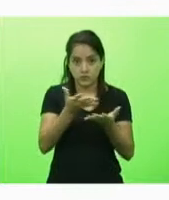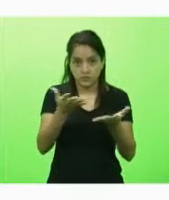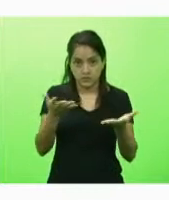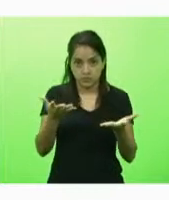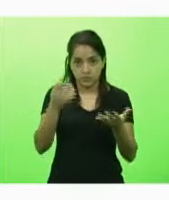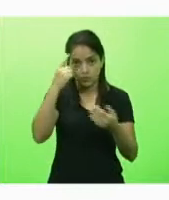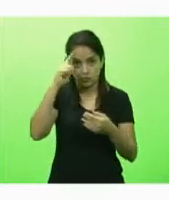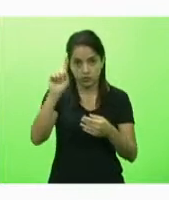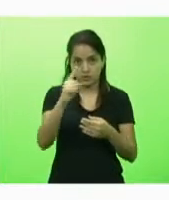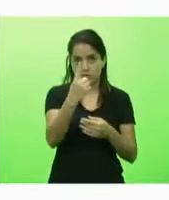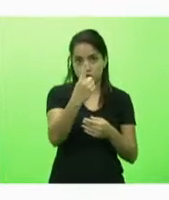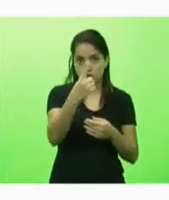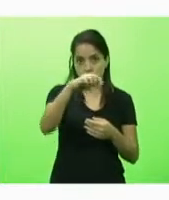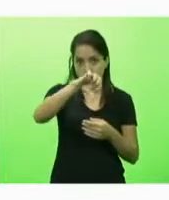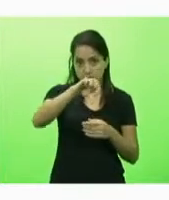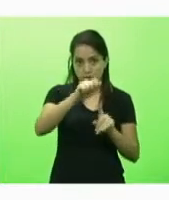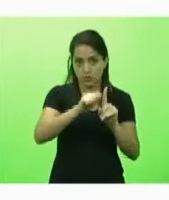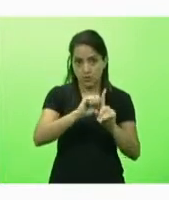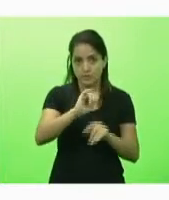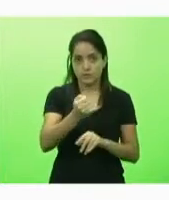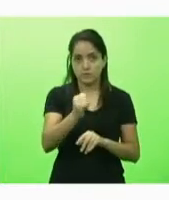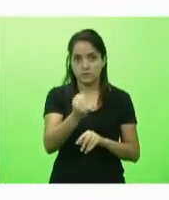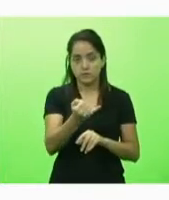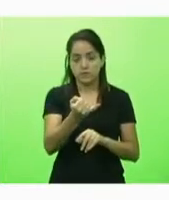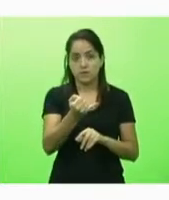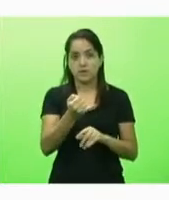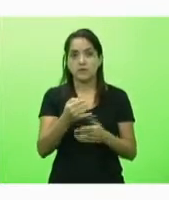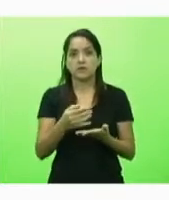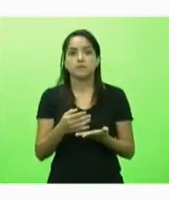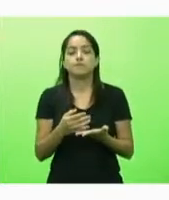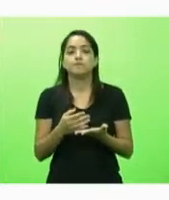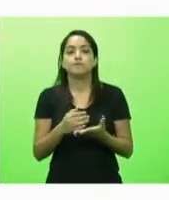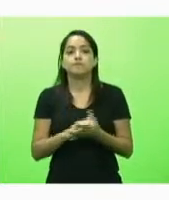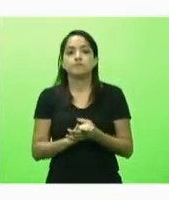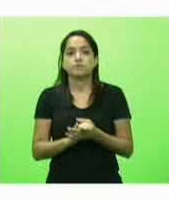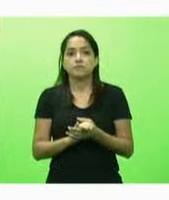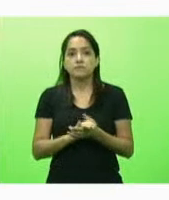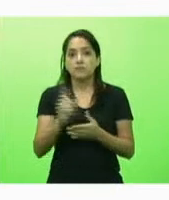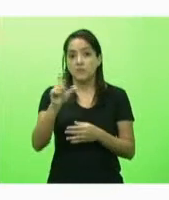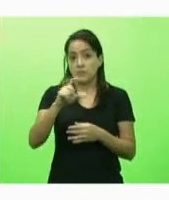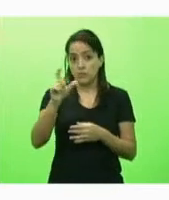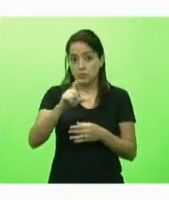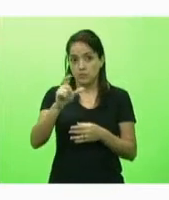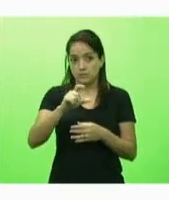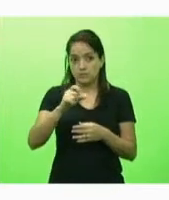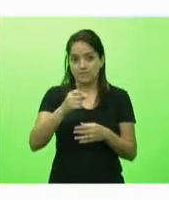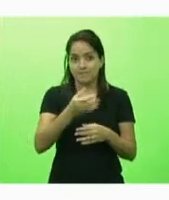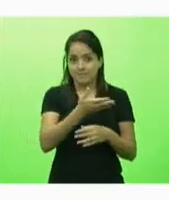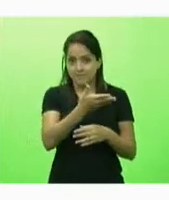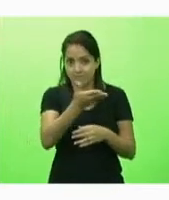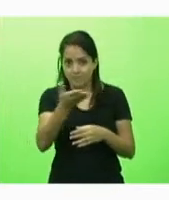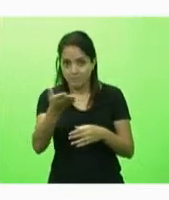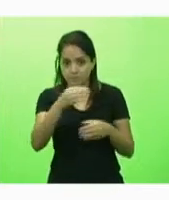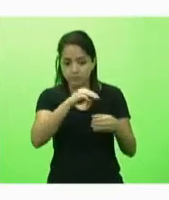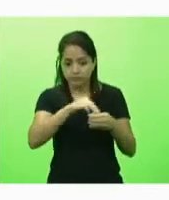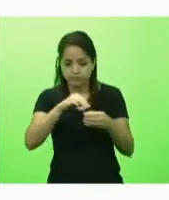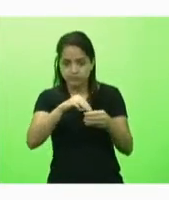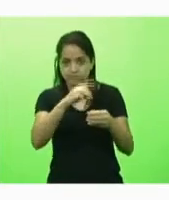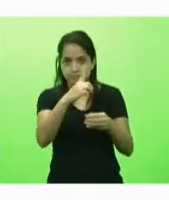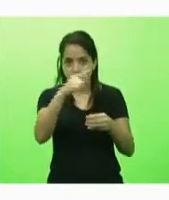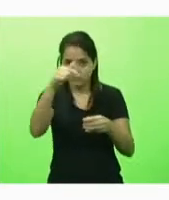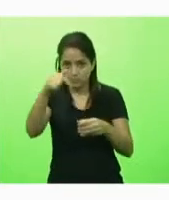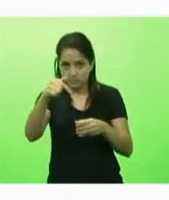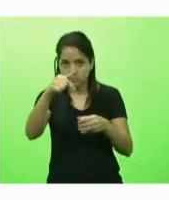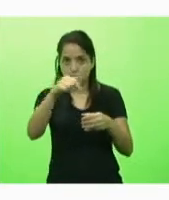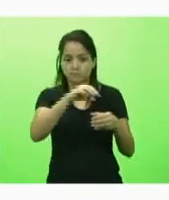no dia 18 de 19 de janeiro das 6 da manhã às 3 da tarde doses para essas 17 regionais onde os